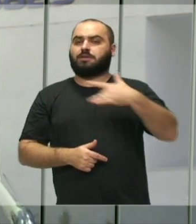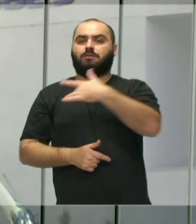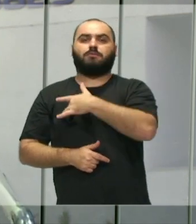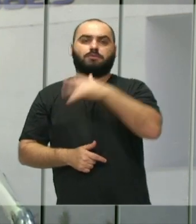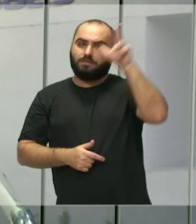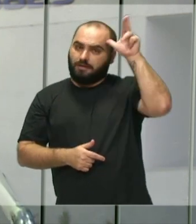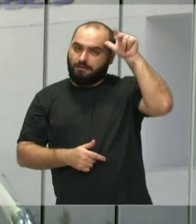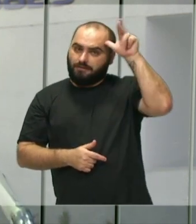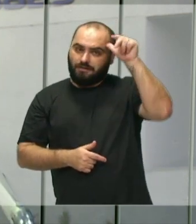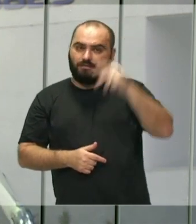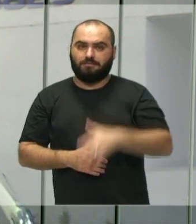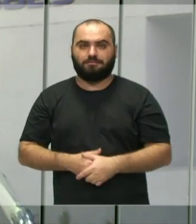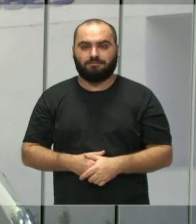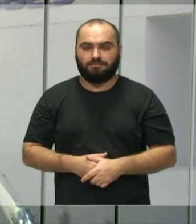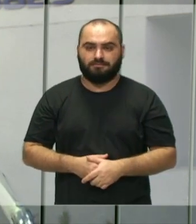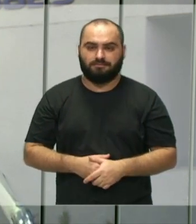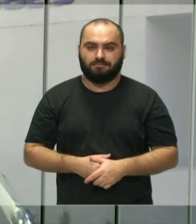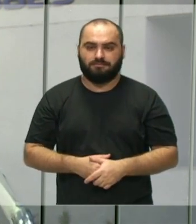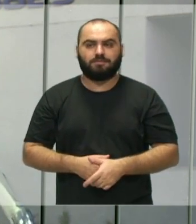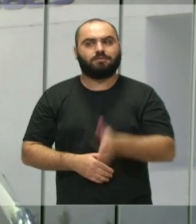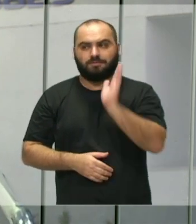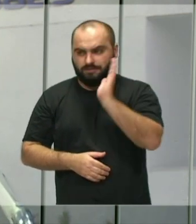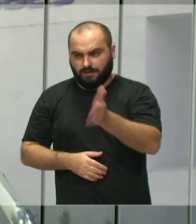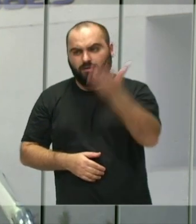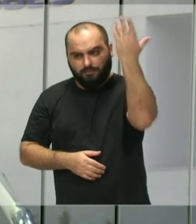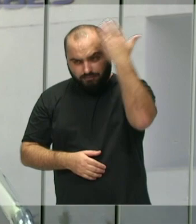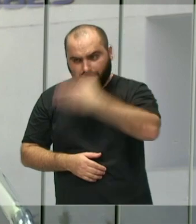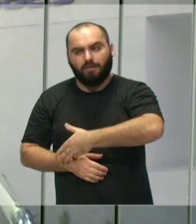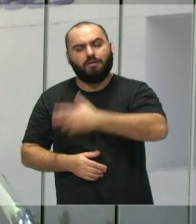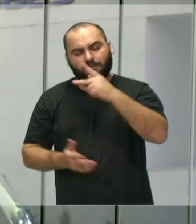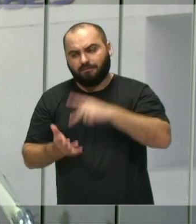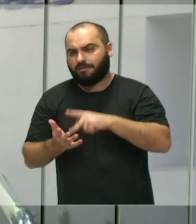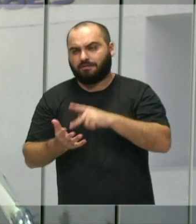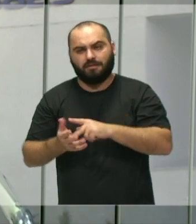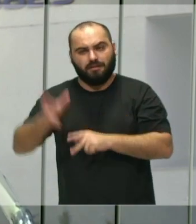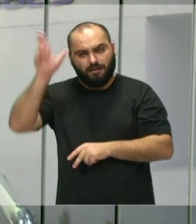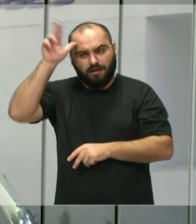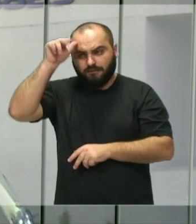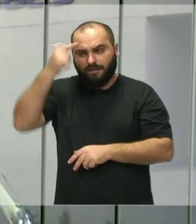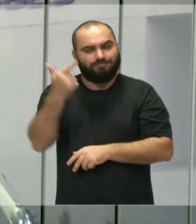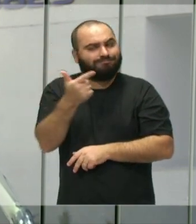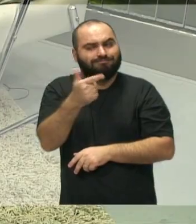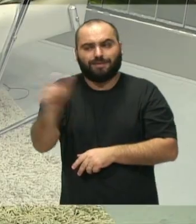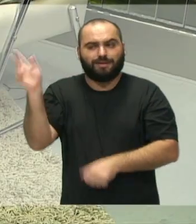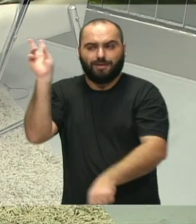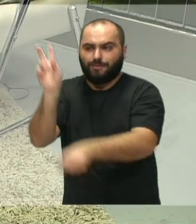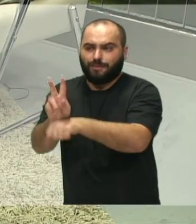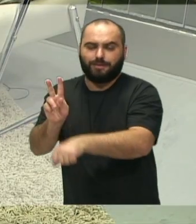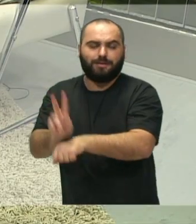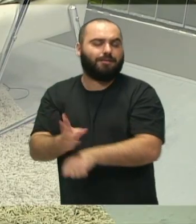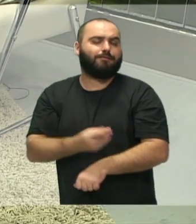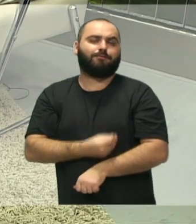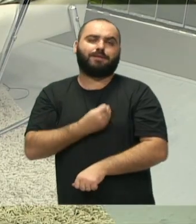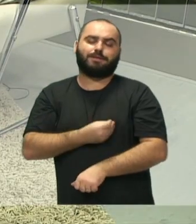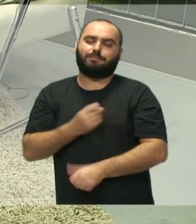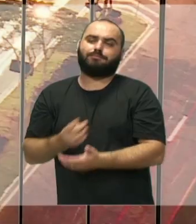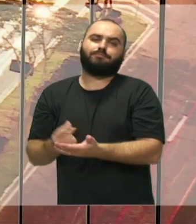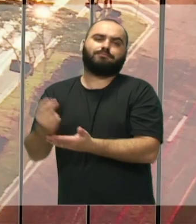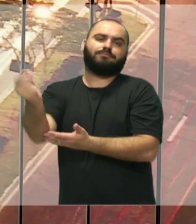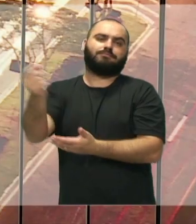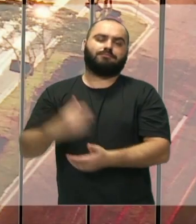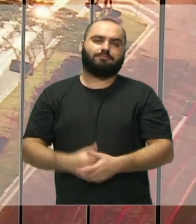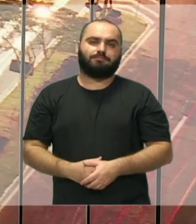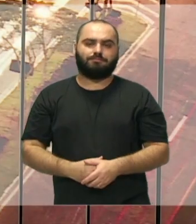esses cavalos... É nítido, é provado já. Os cavalos não recebem o cuidado necessário para ter uma vida digna, né. A senhora falou da